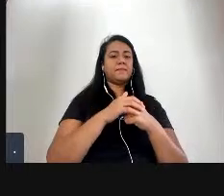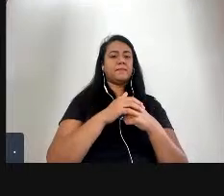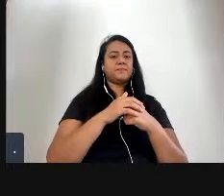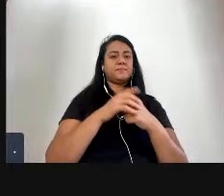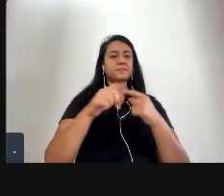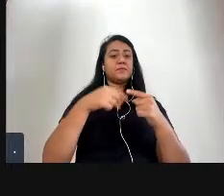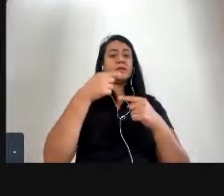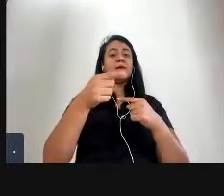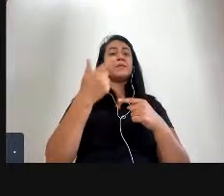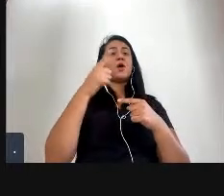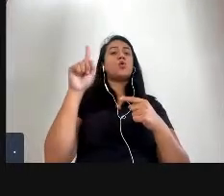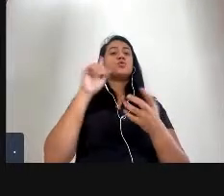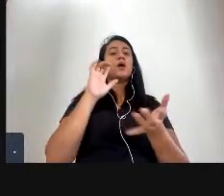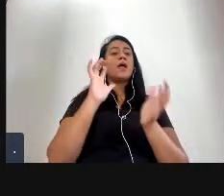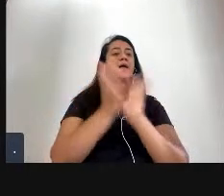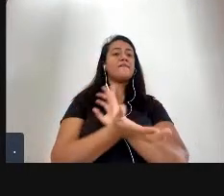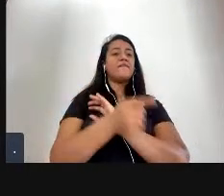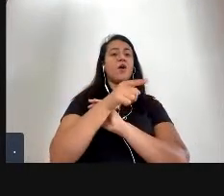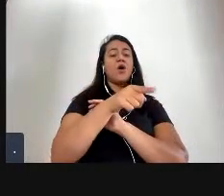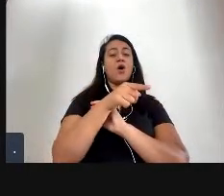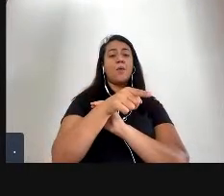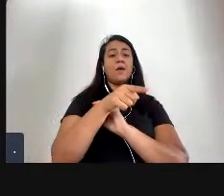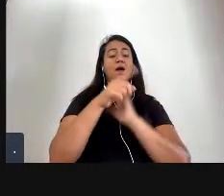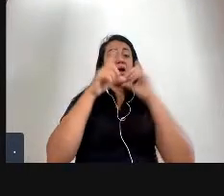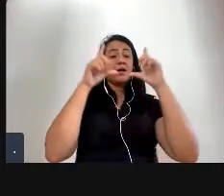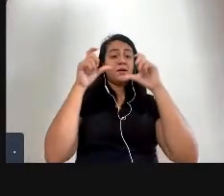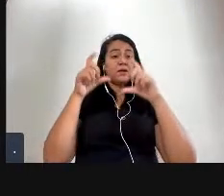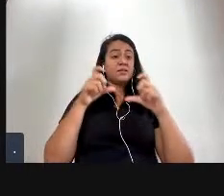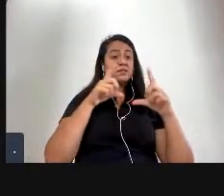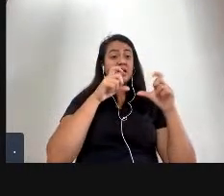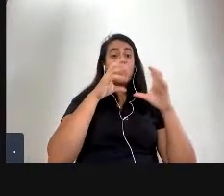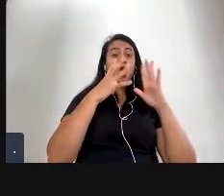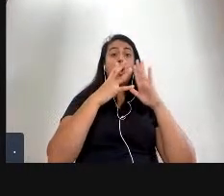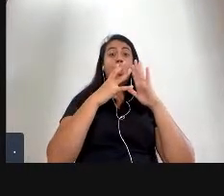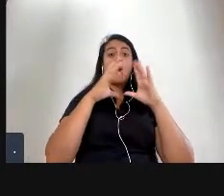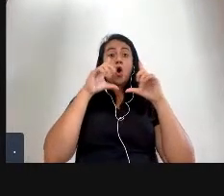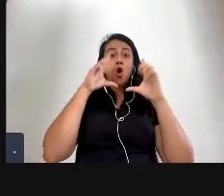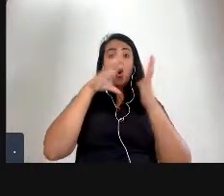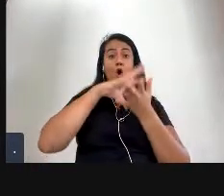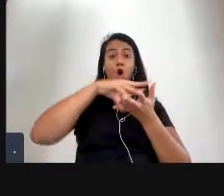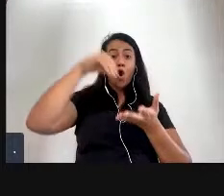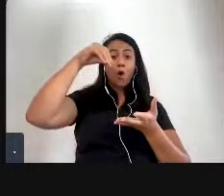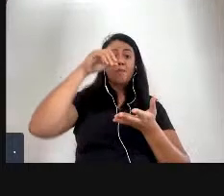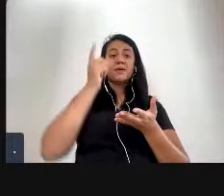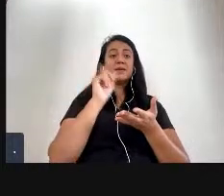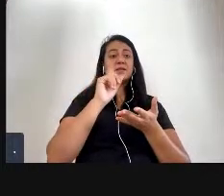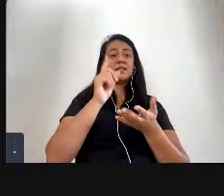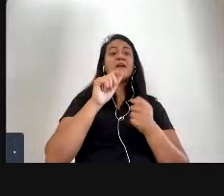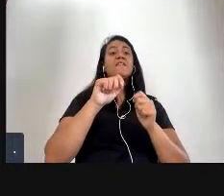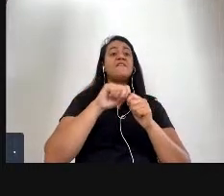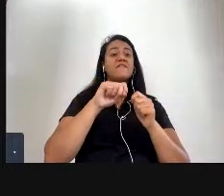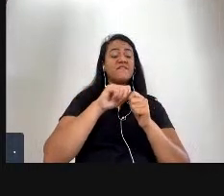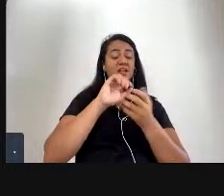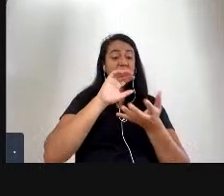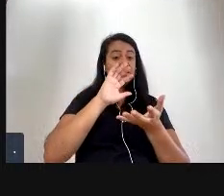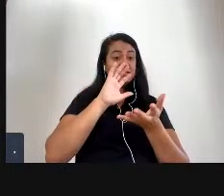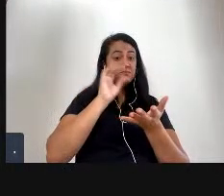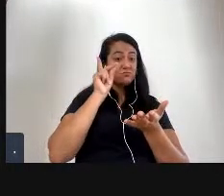restauração e as fotos não foram cópias novas foram restauradas em cima das que estavam aí